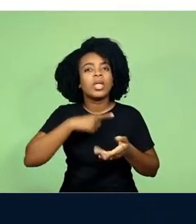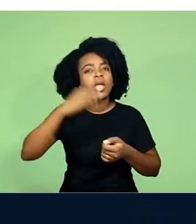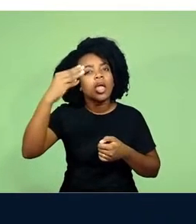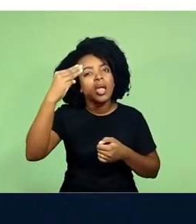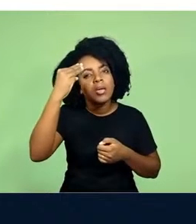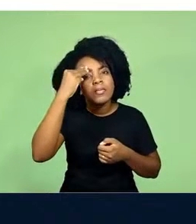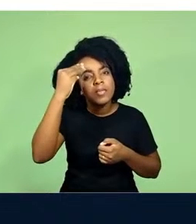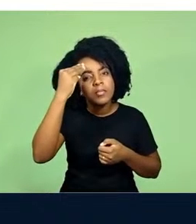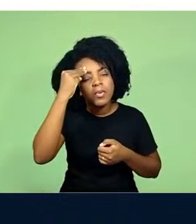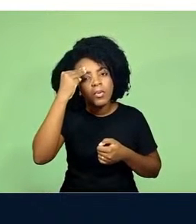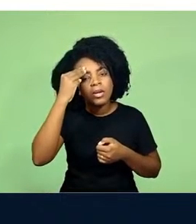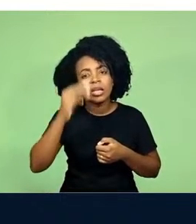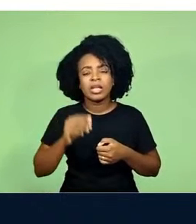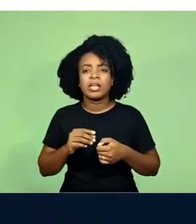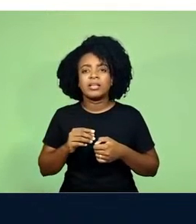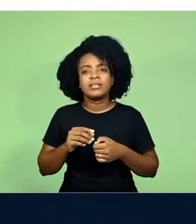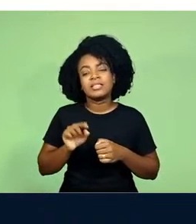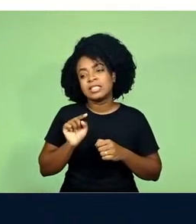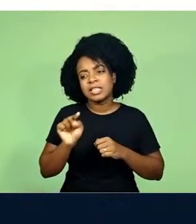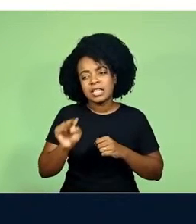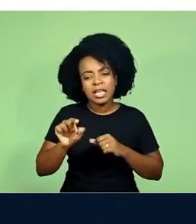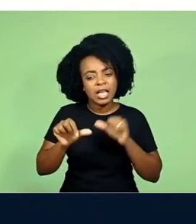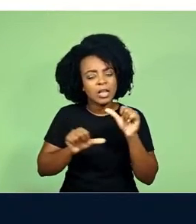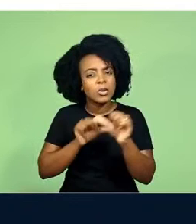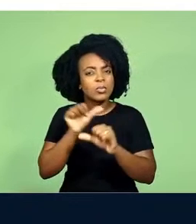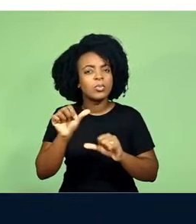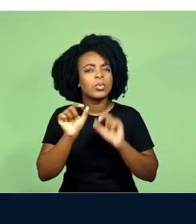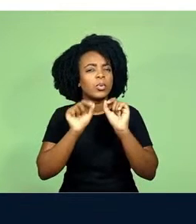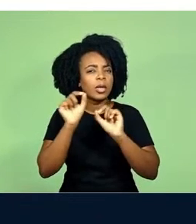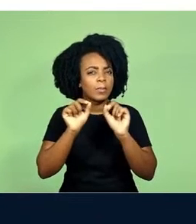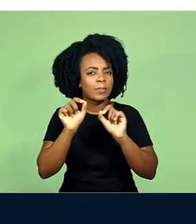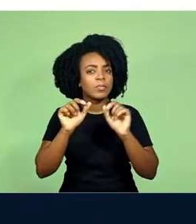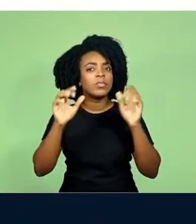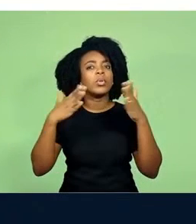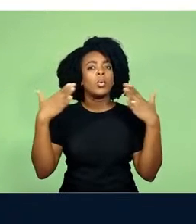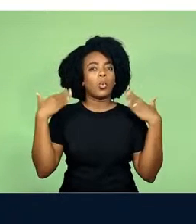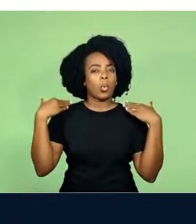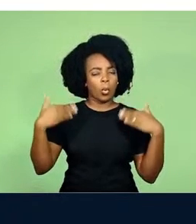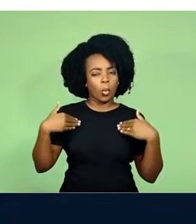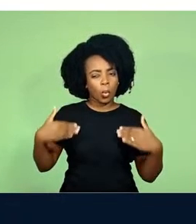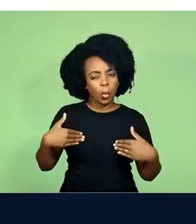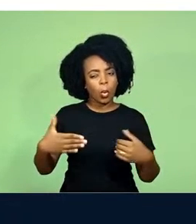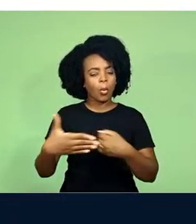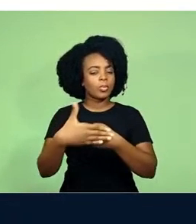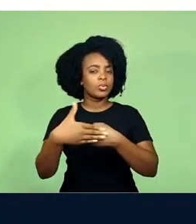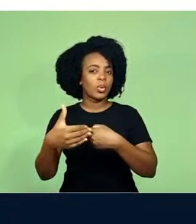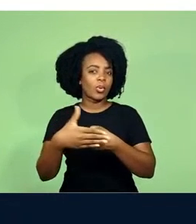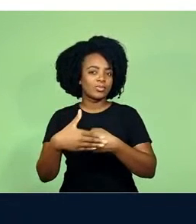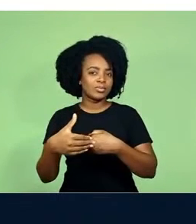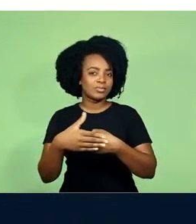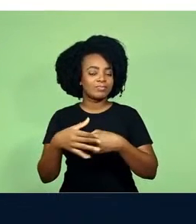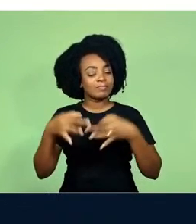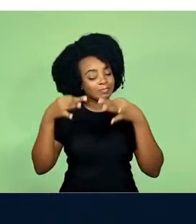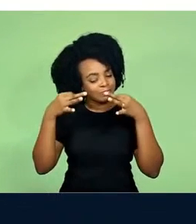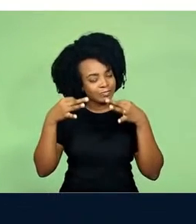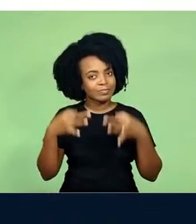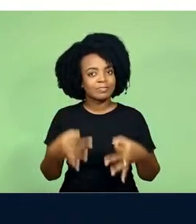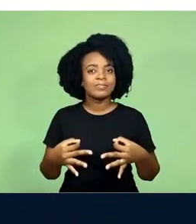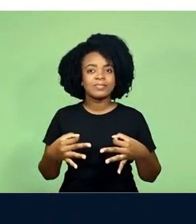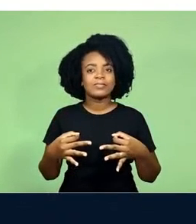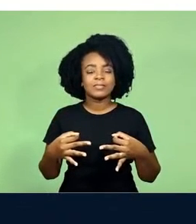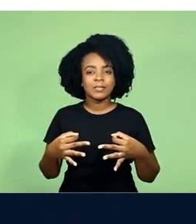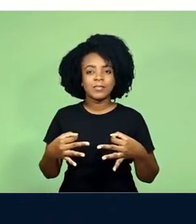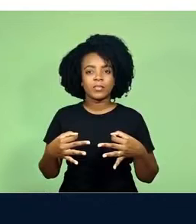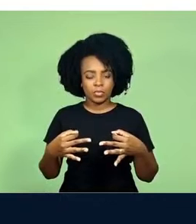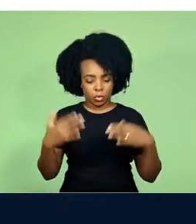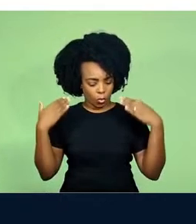transformam eles no que Foucault chama de corpo dócil. Ou seja, um corpo disciplinalizado pelo poder.